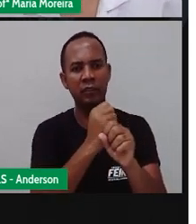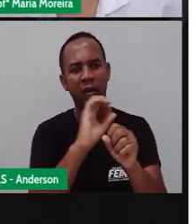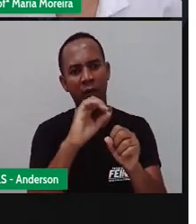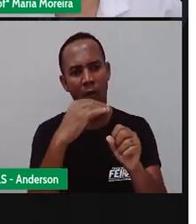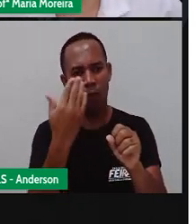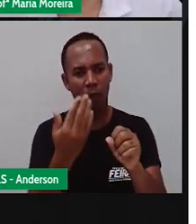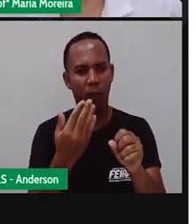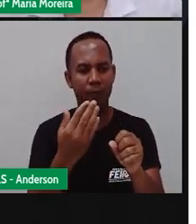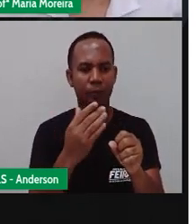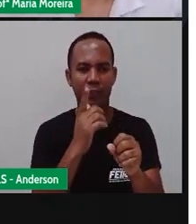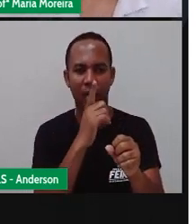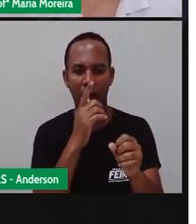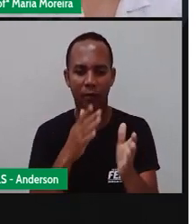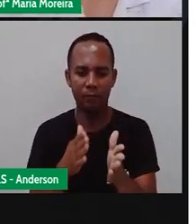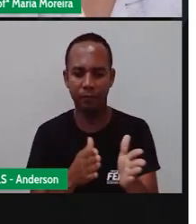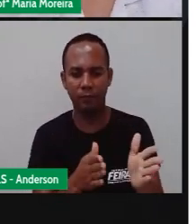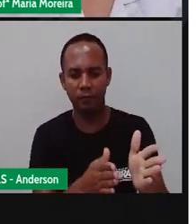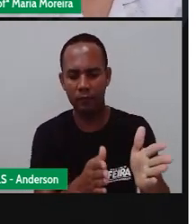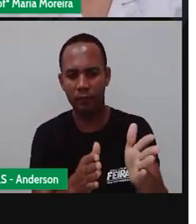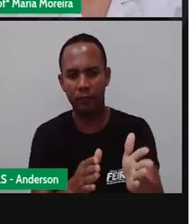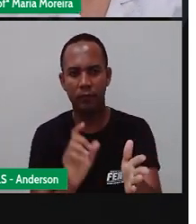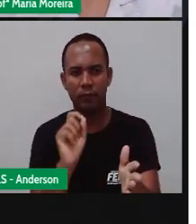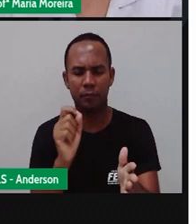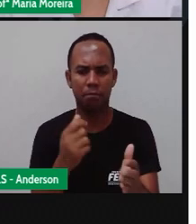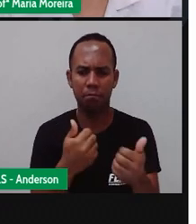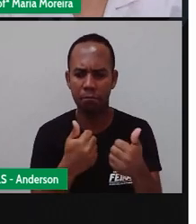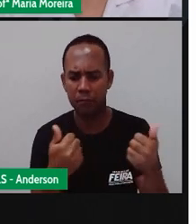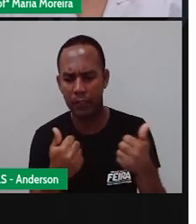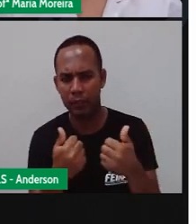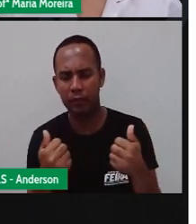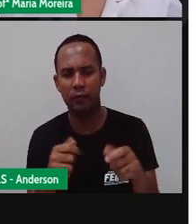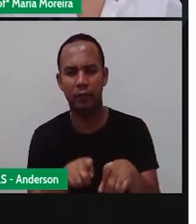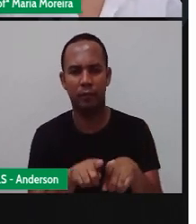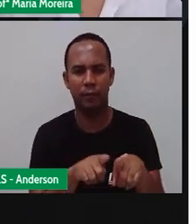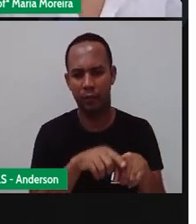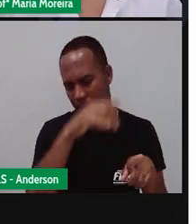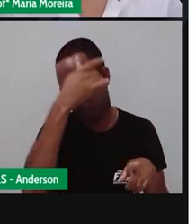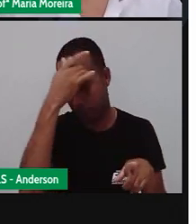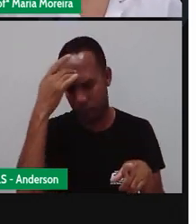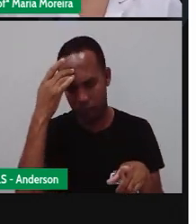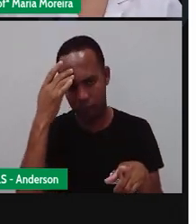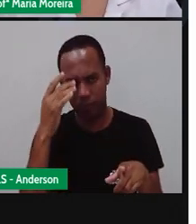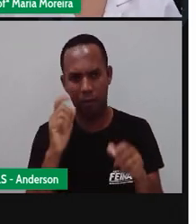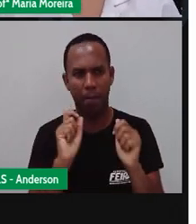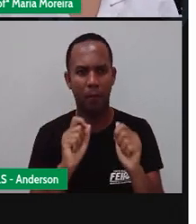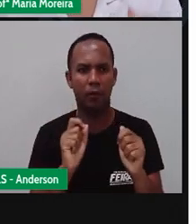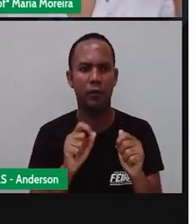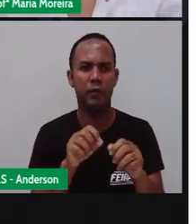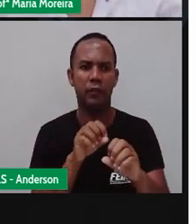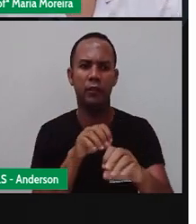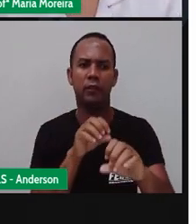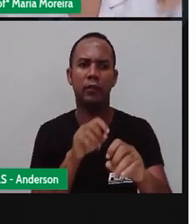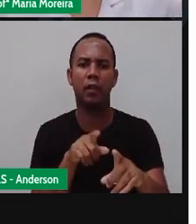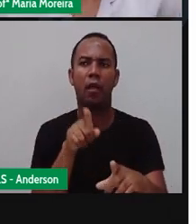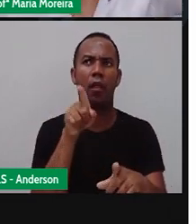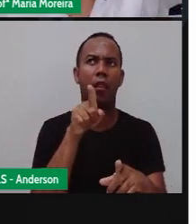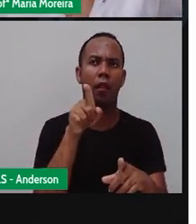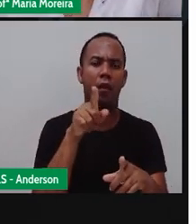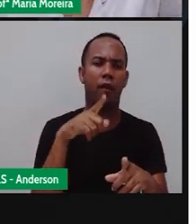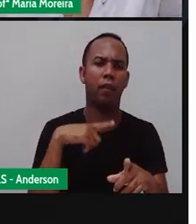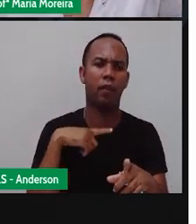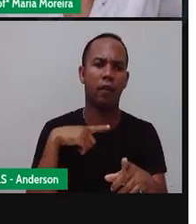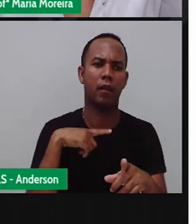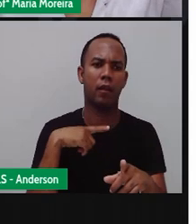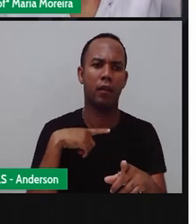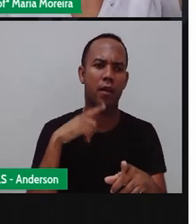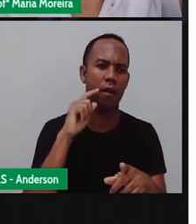estrada, um rio, né? Que são situações comuns à maioria das pessoas. Então, eu posso ensinar, olha, vá ali. Você tá vendo